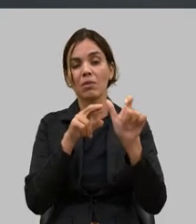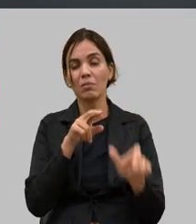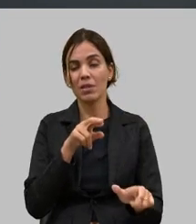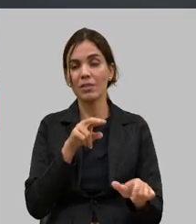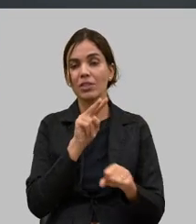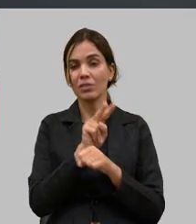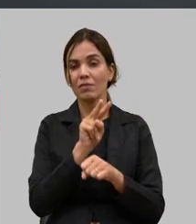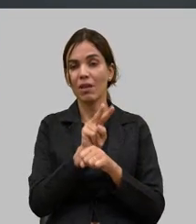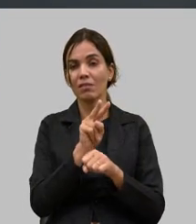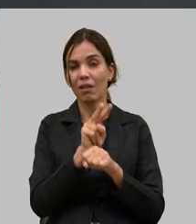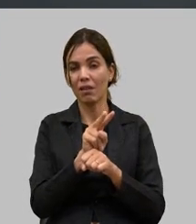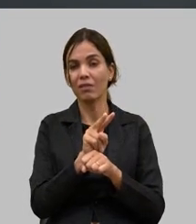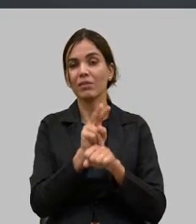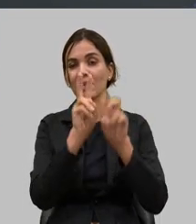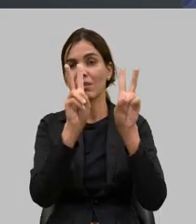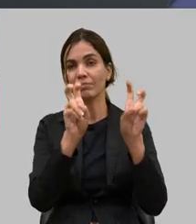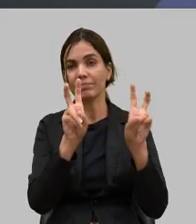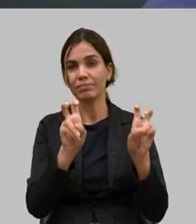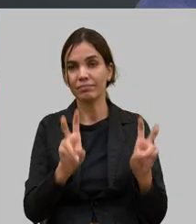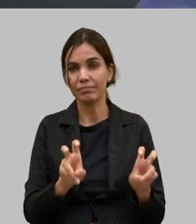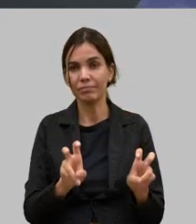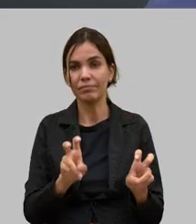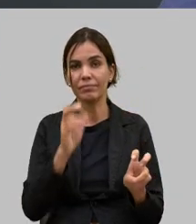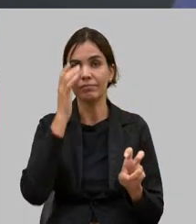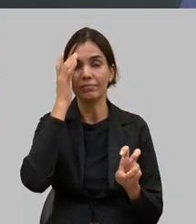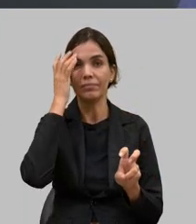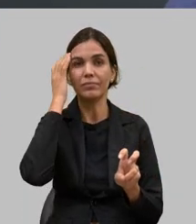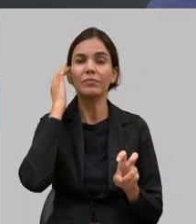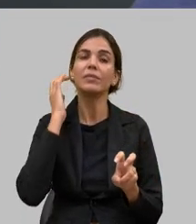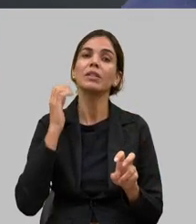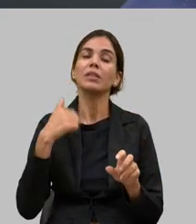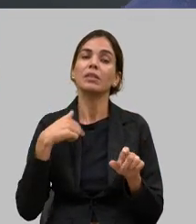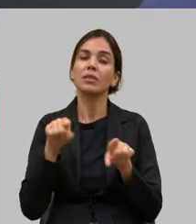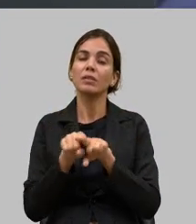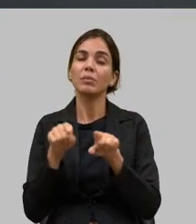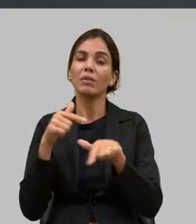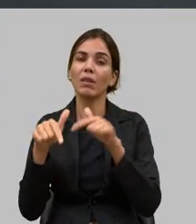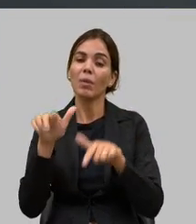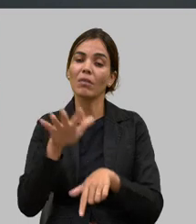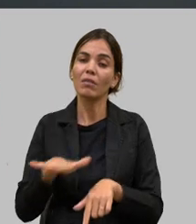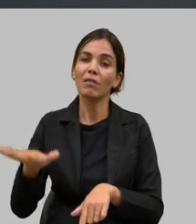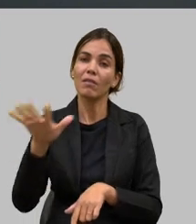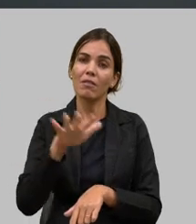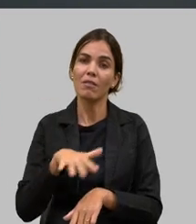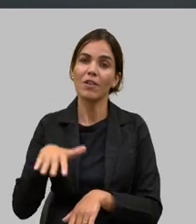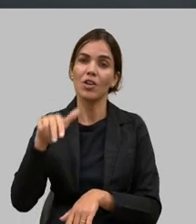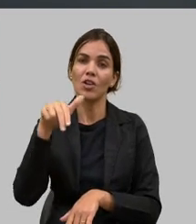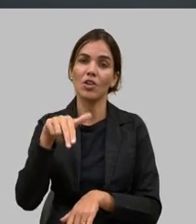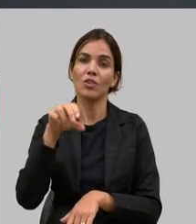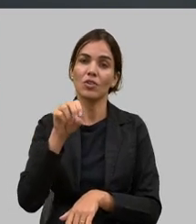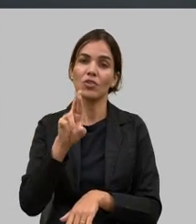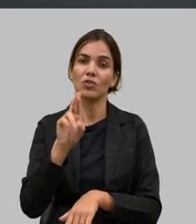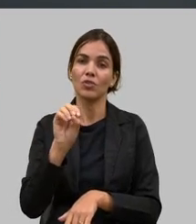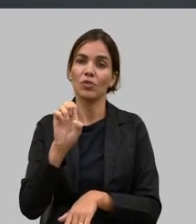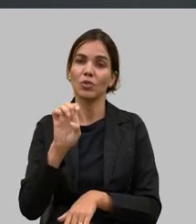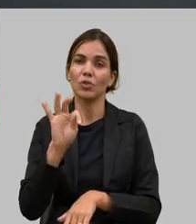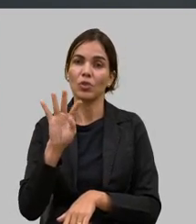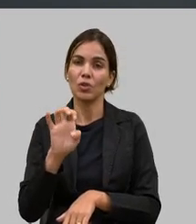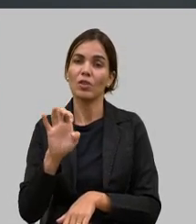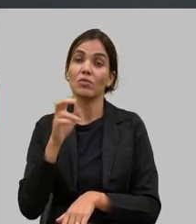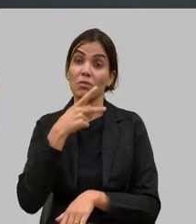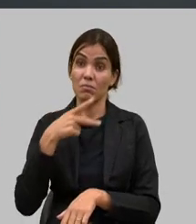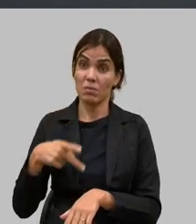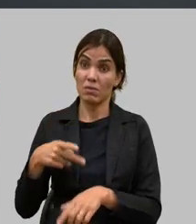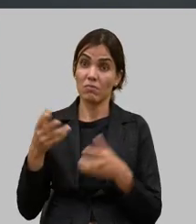venho também e trabalho muito nessa região que é a região noroeste e o nosso presidente disse